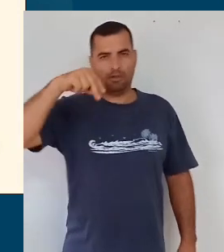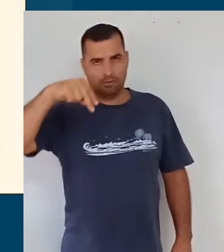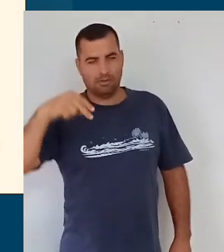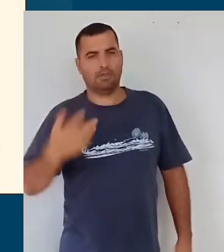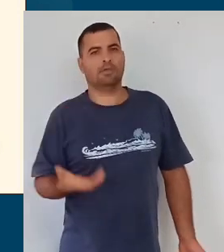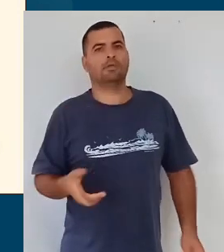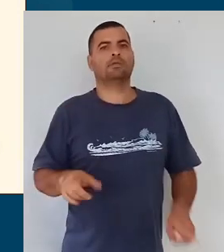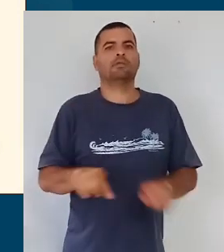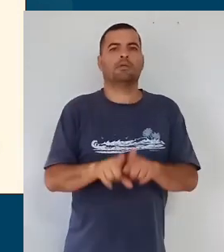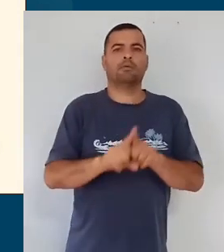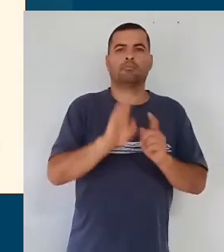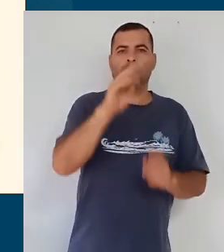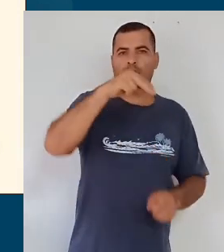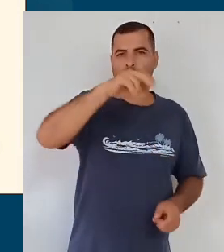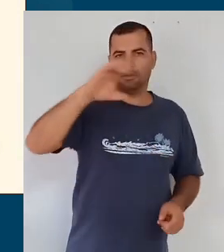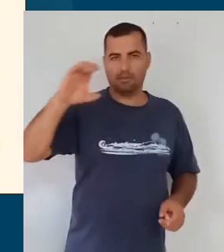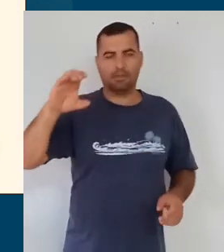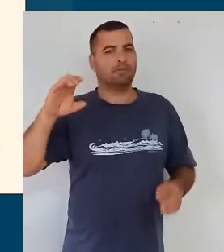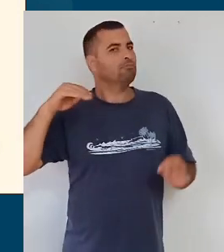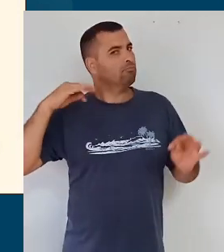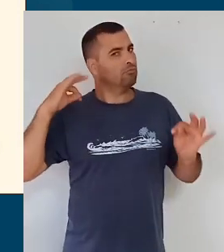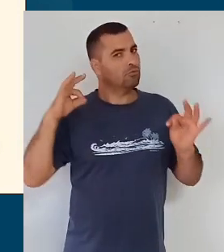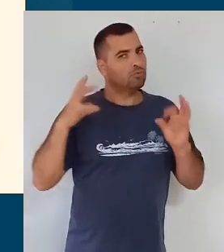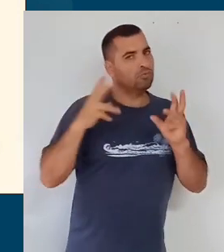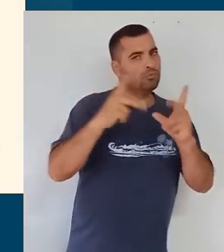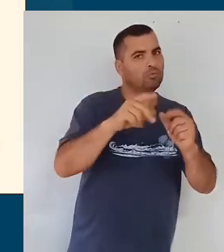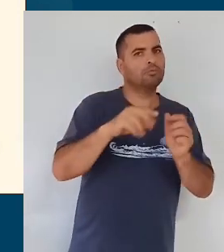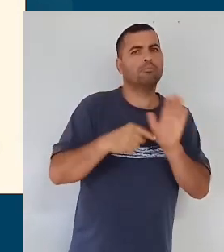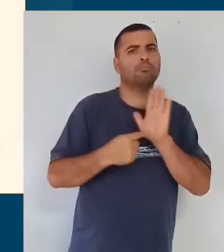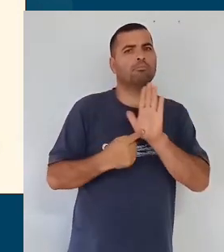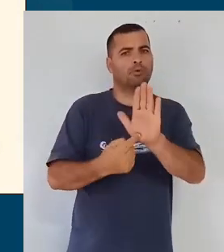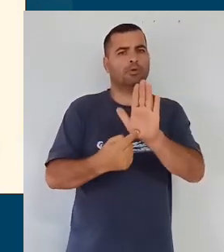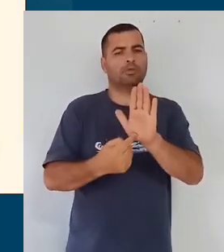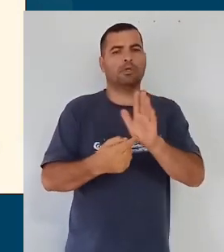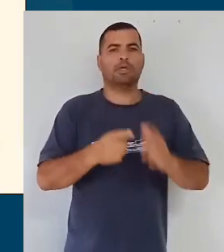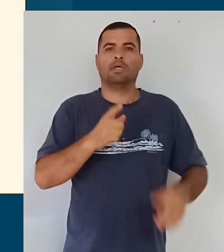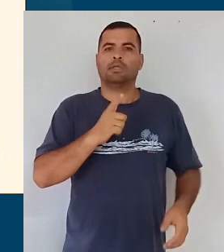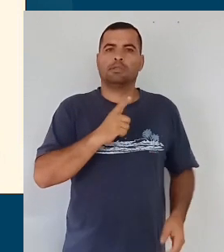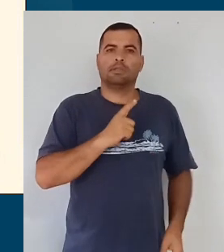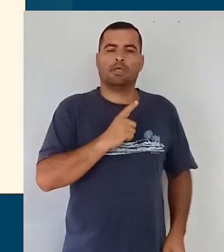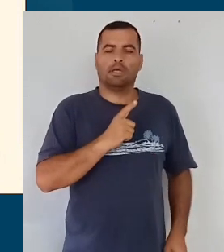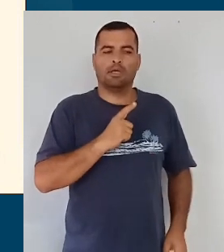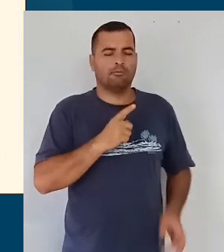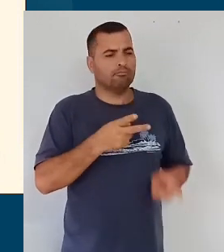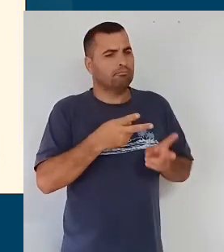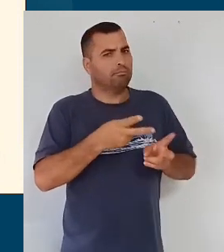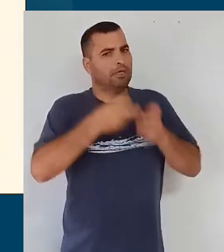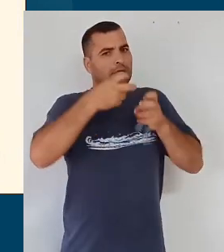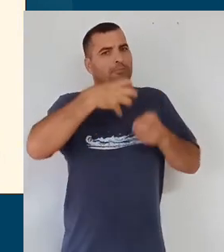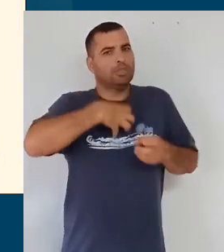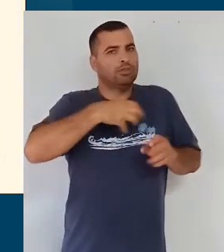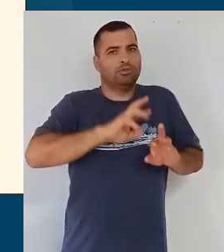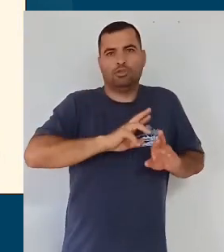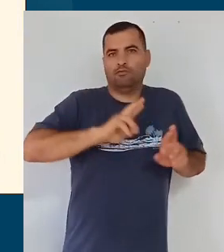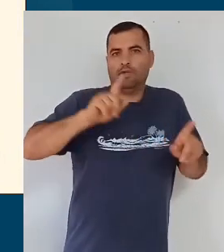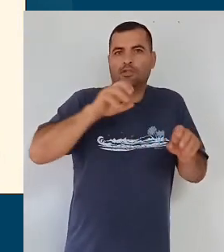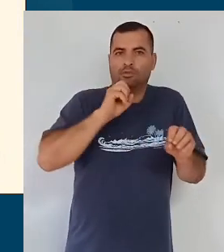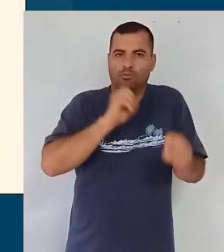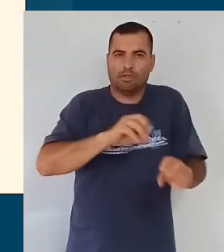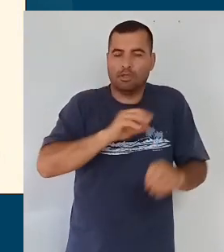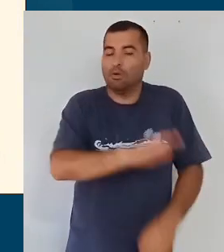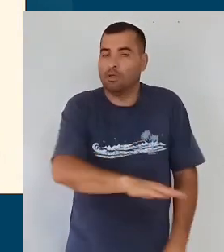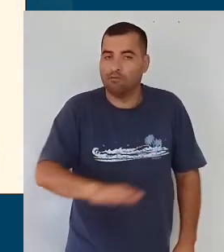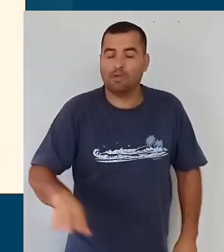legislações que, de certa forma, eles marcam um novo olhar para a educação infantil, um novo olhar para a